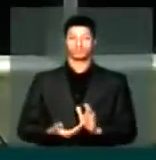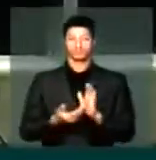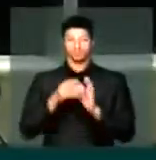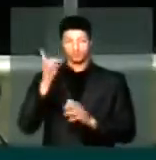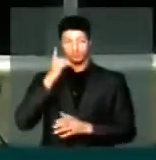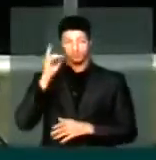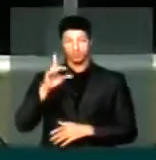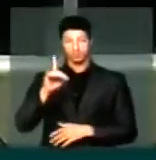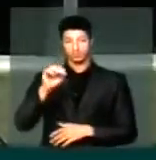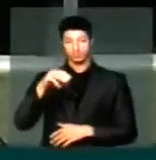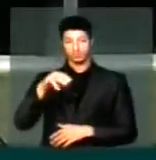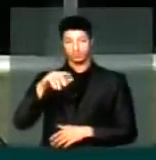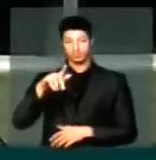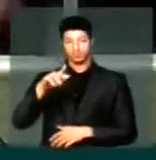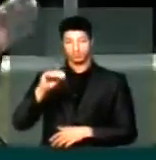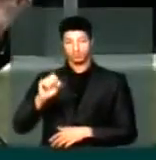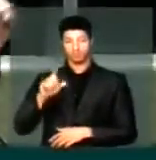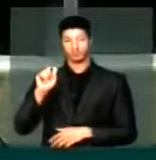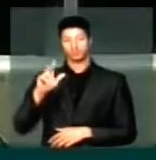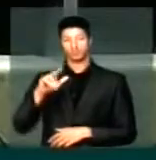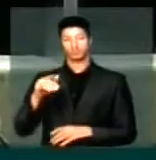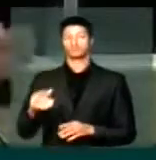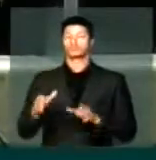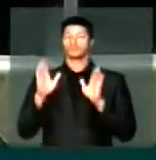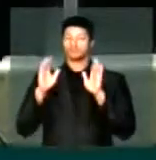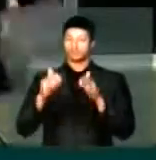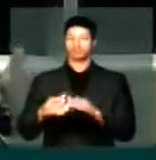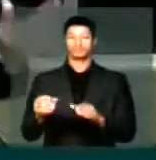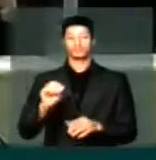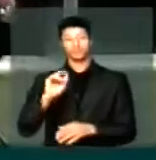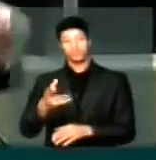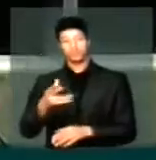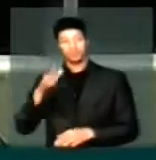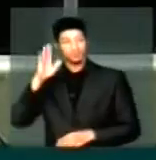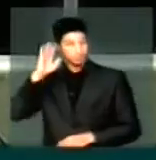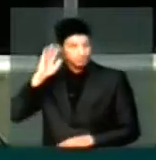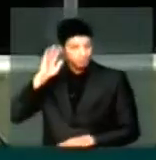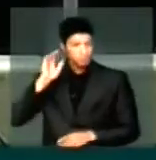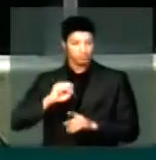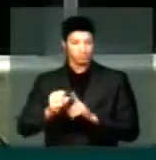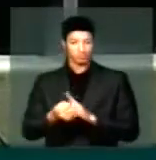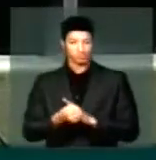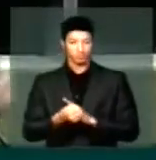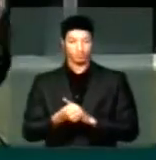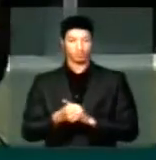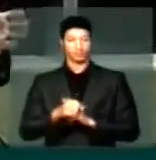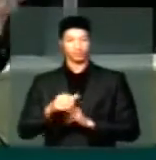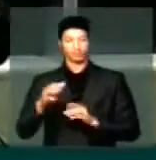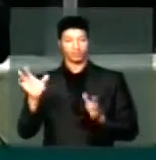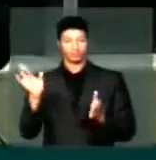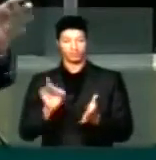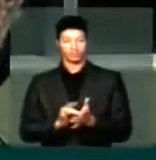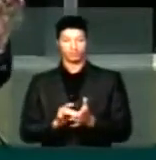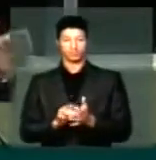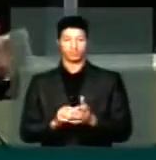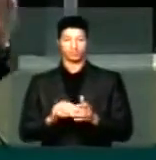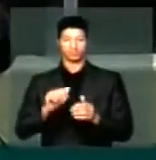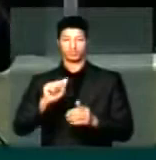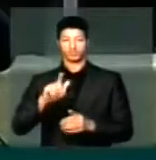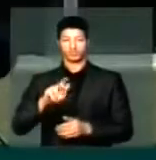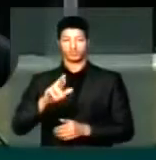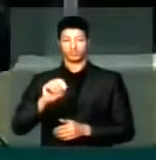deputado Domingos Salles, que quem foi muito contemplado, ouvido como sociedade, foram exatamente o